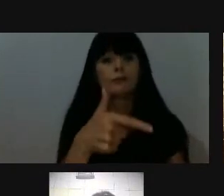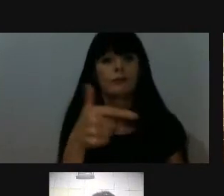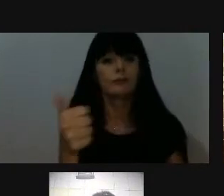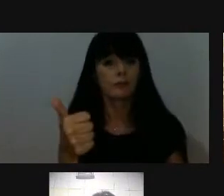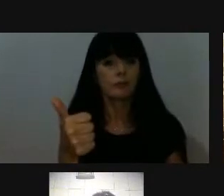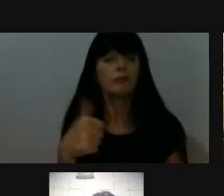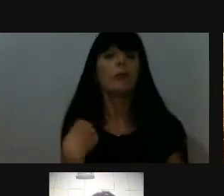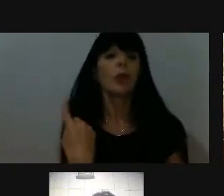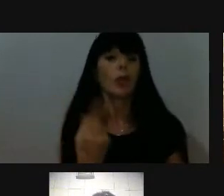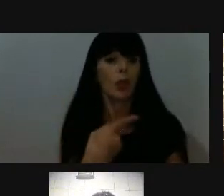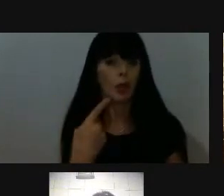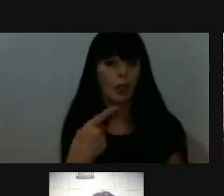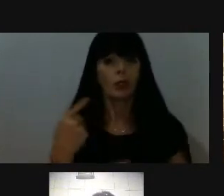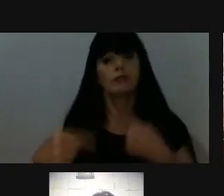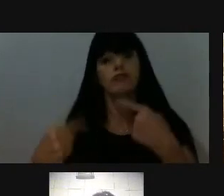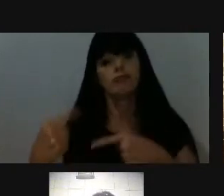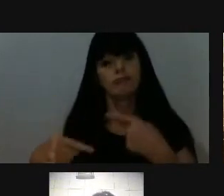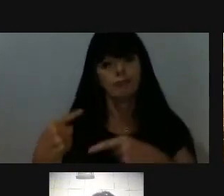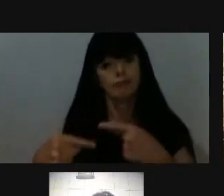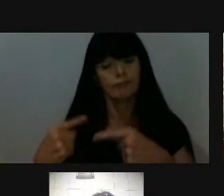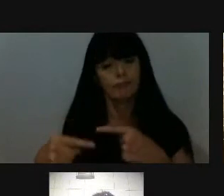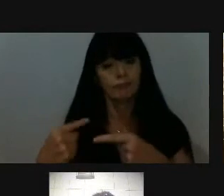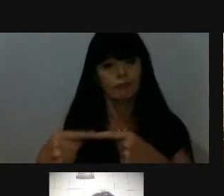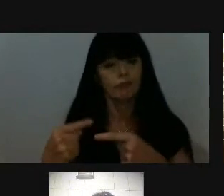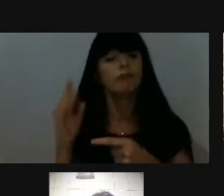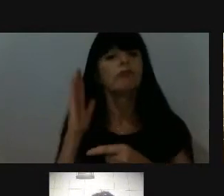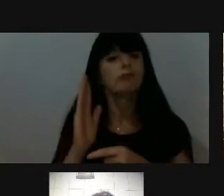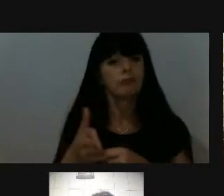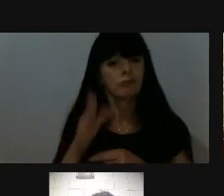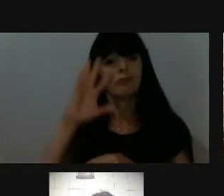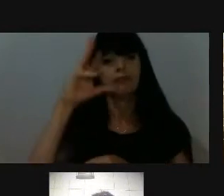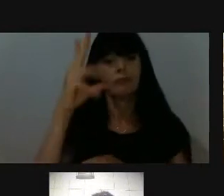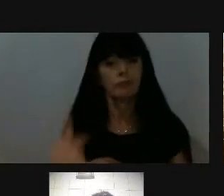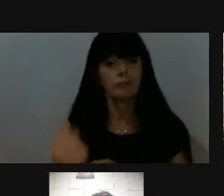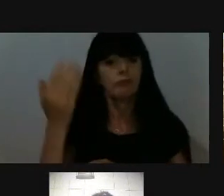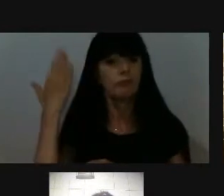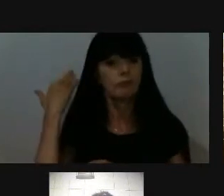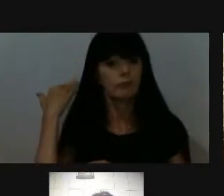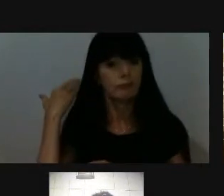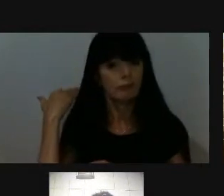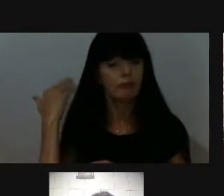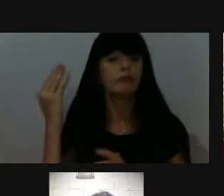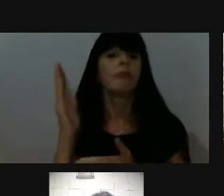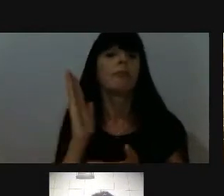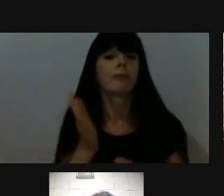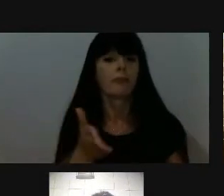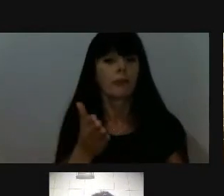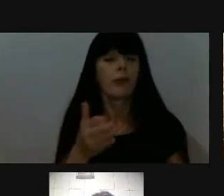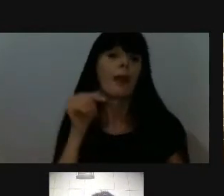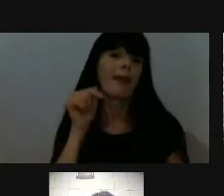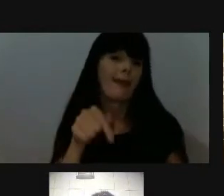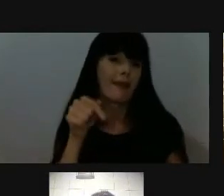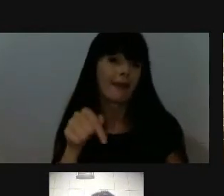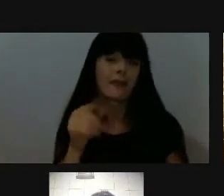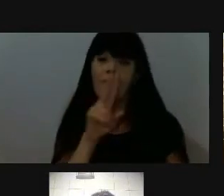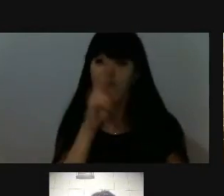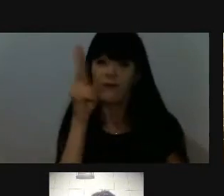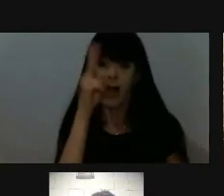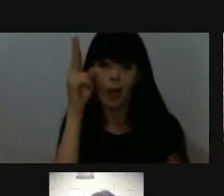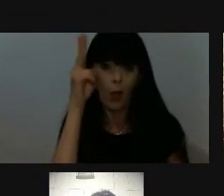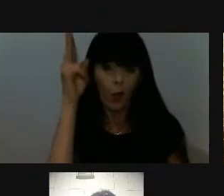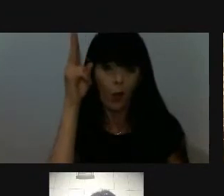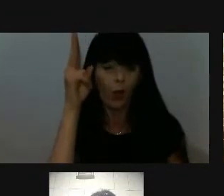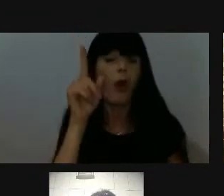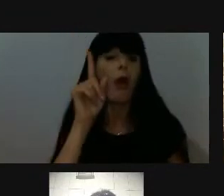2021, e nós estamos discutindo esse orçamento há algum tempo na Câmara, né? E